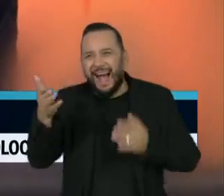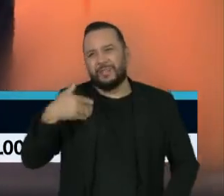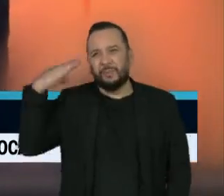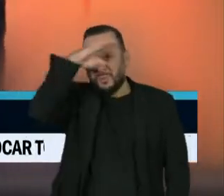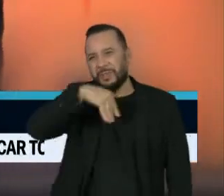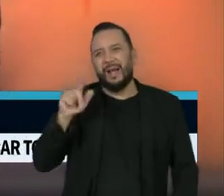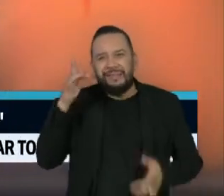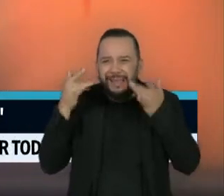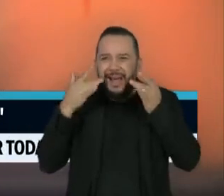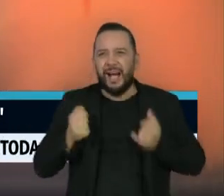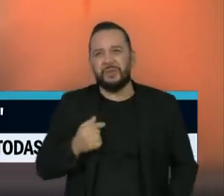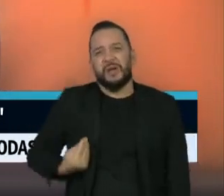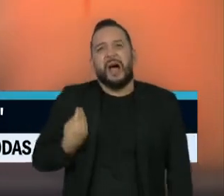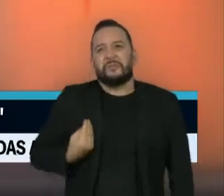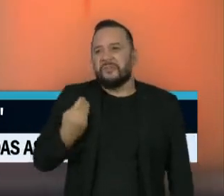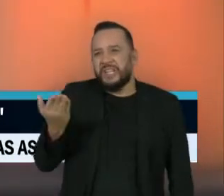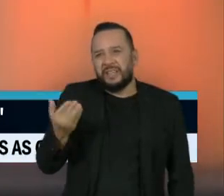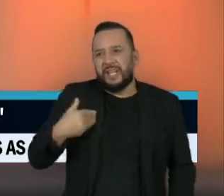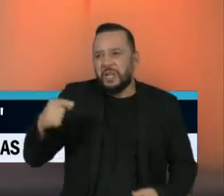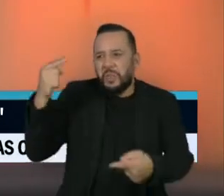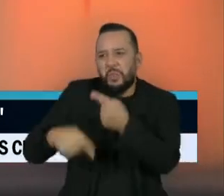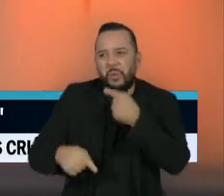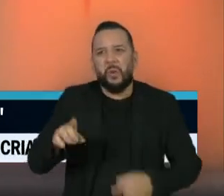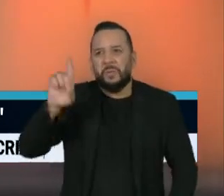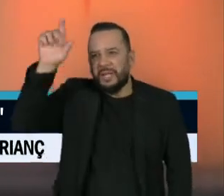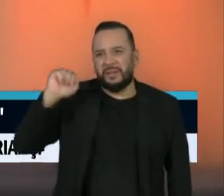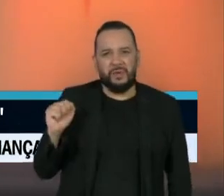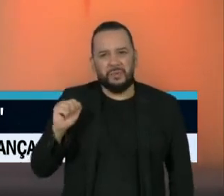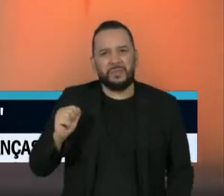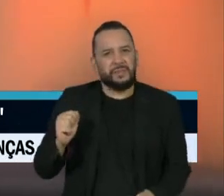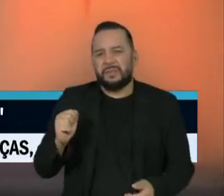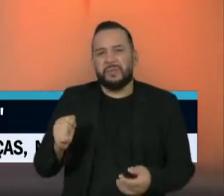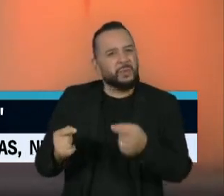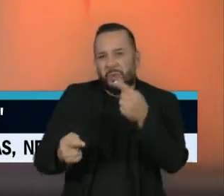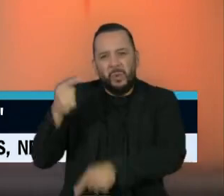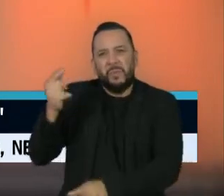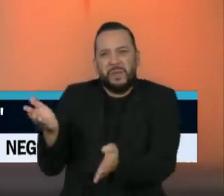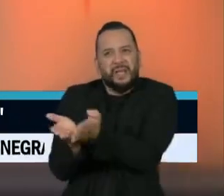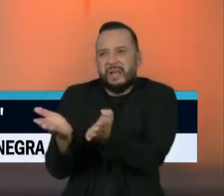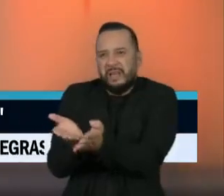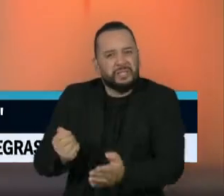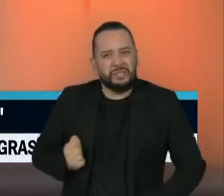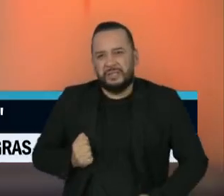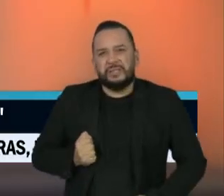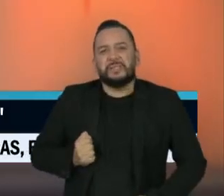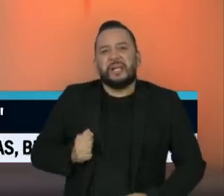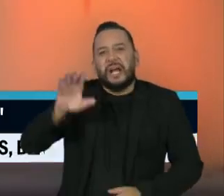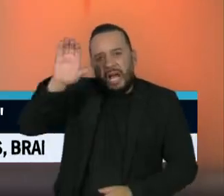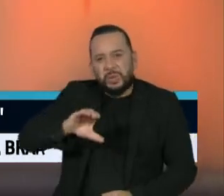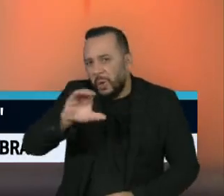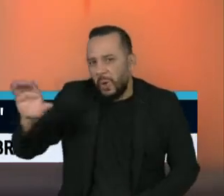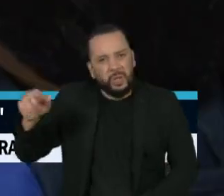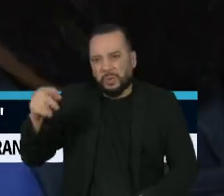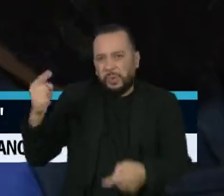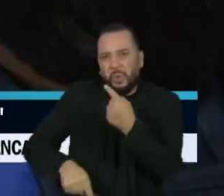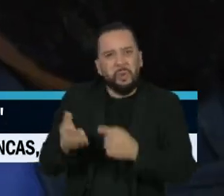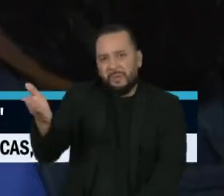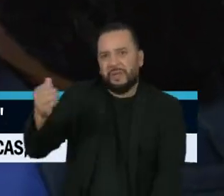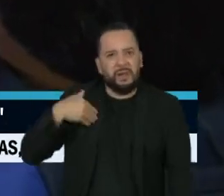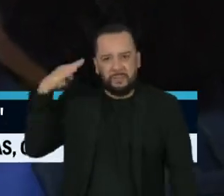vida dele não é condizente com um cristão, com um homem de temente a Deus.